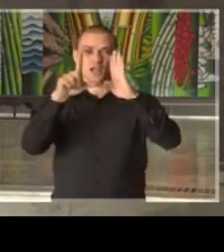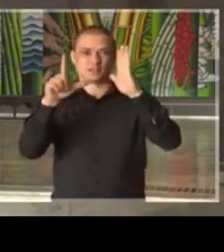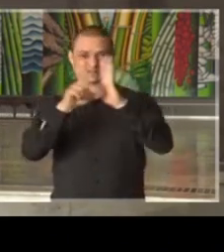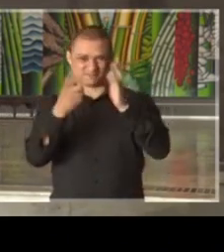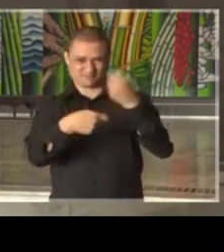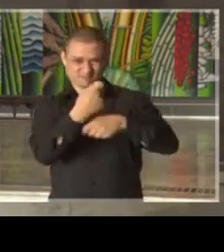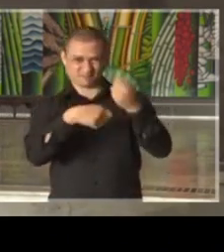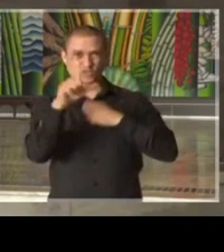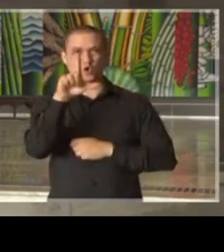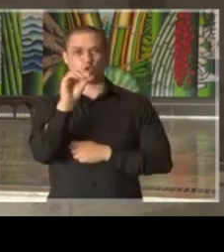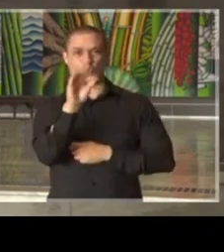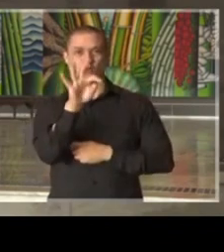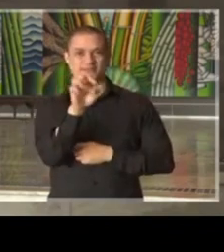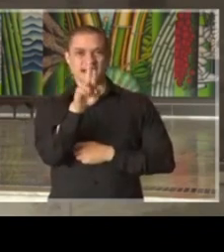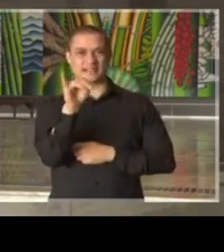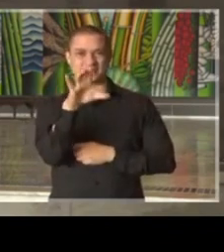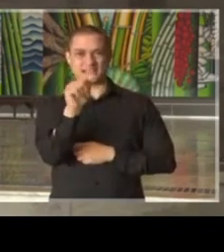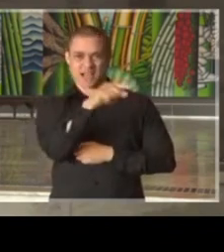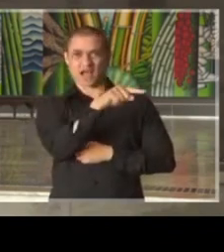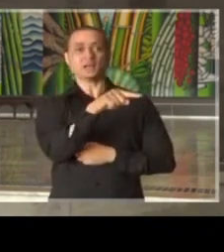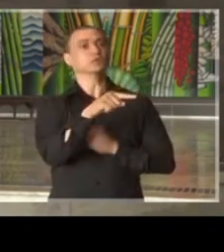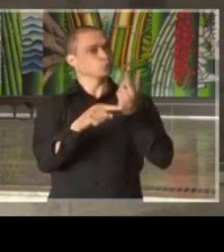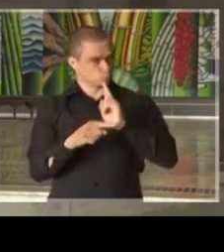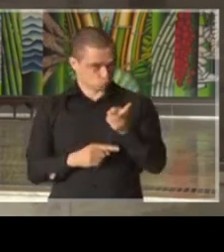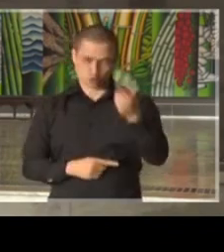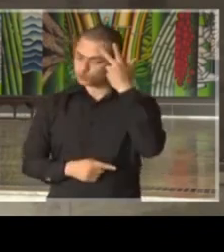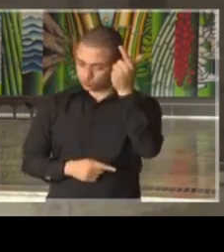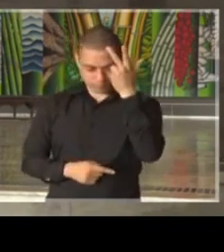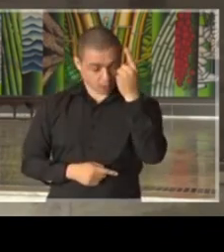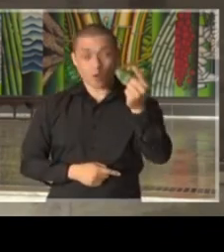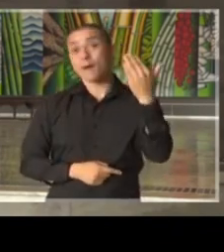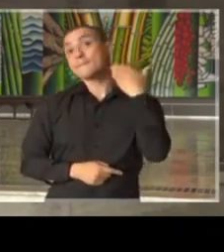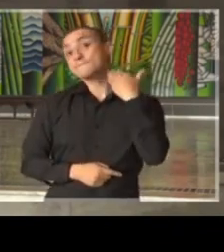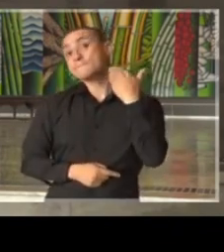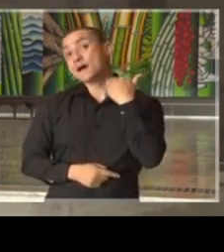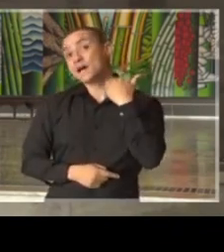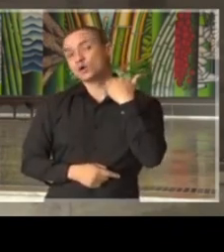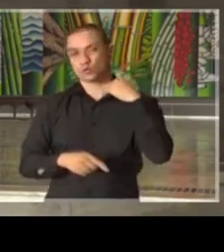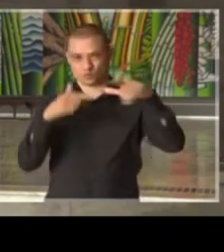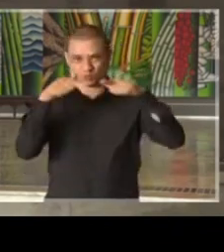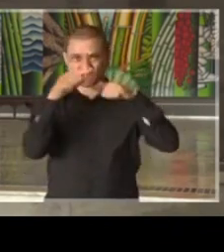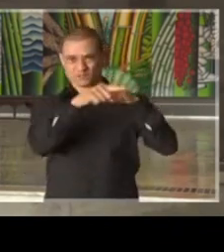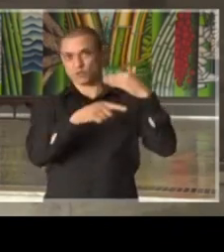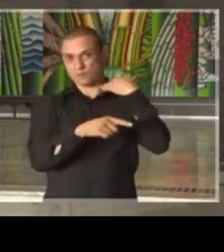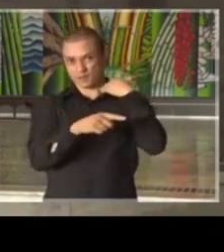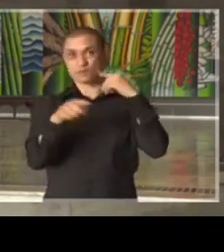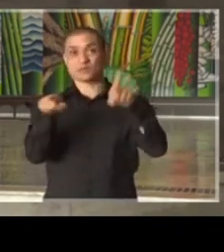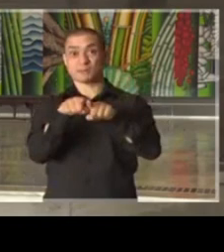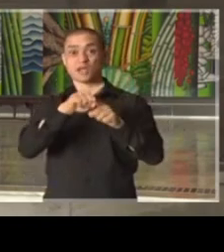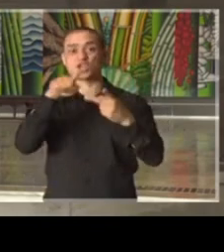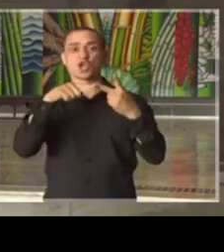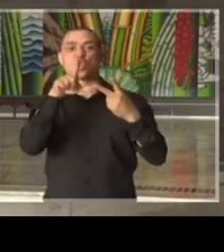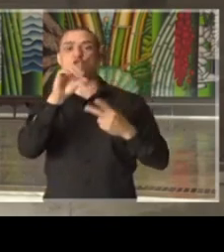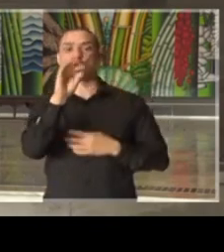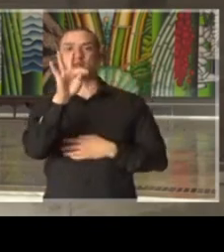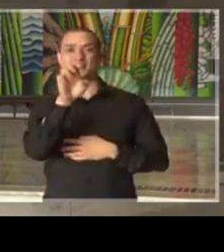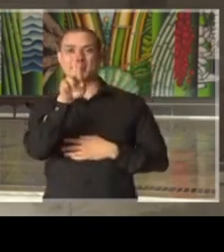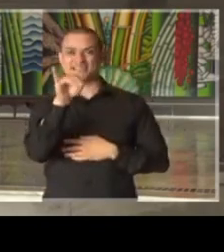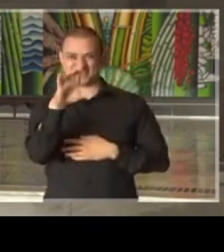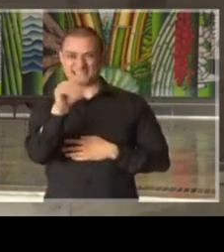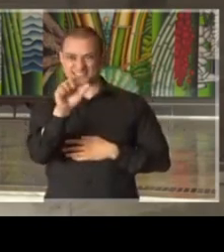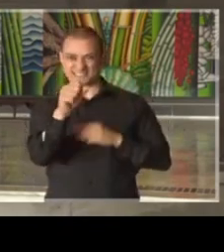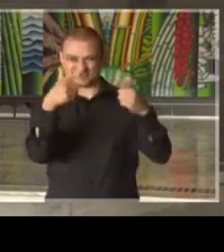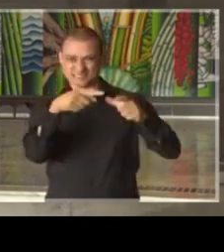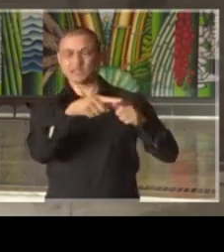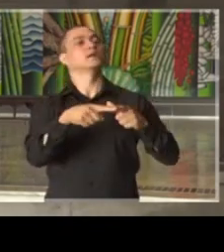funcionando normalmente. Sexto ponto, bancos, serviços bancários e lotéricas seguem funcionando normalmente.